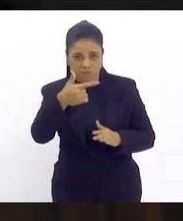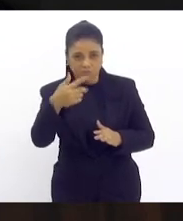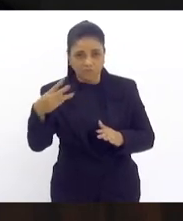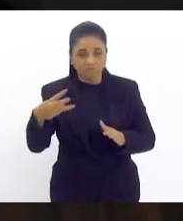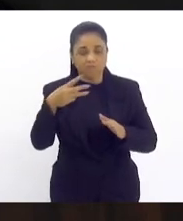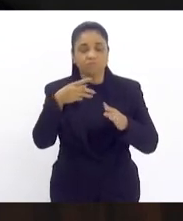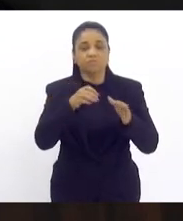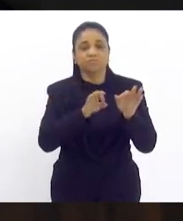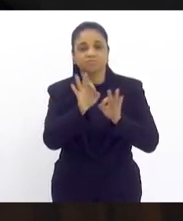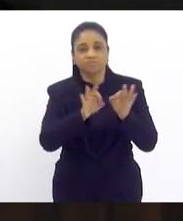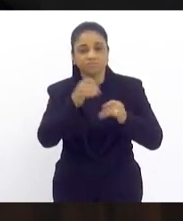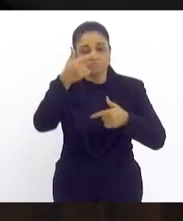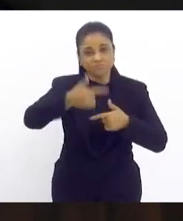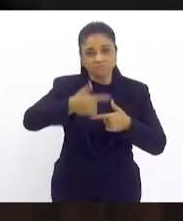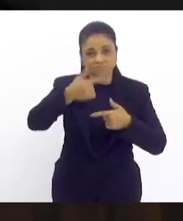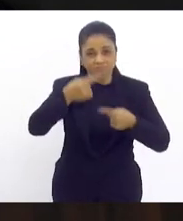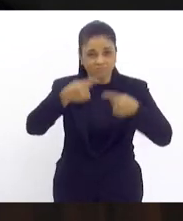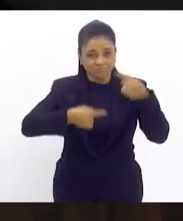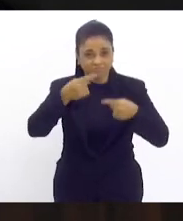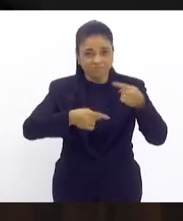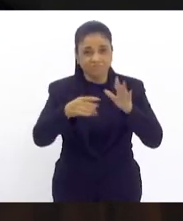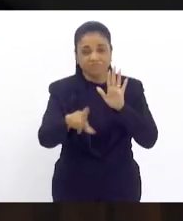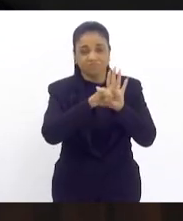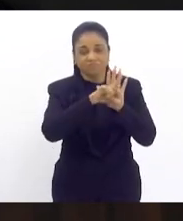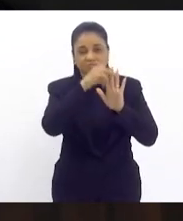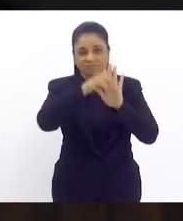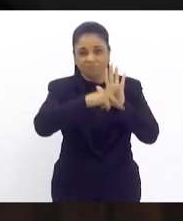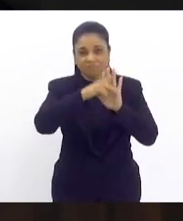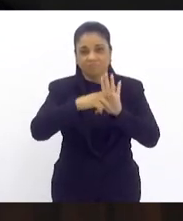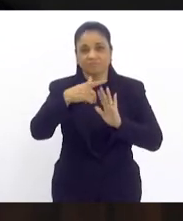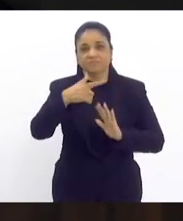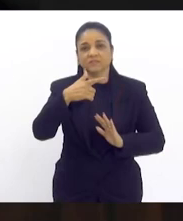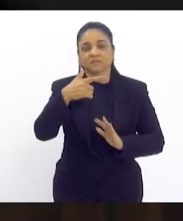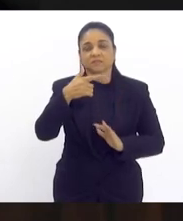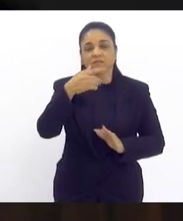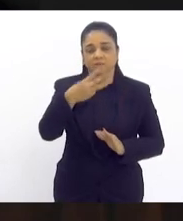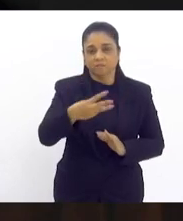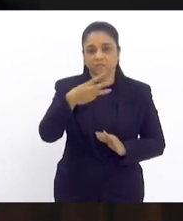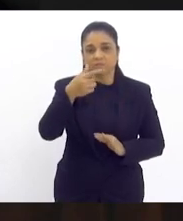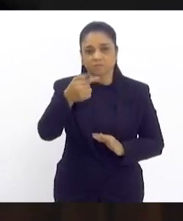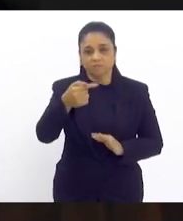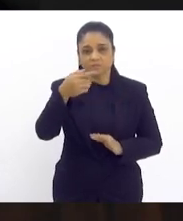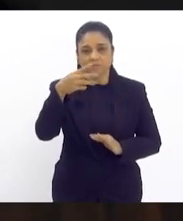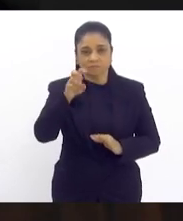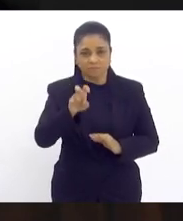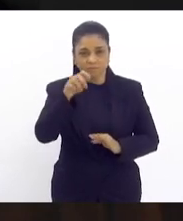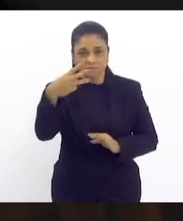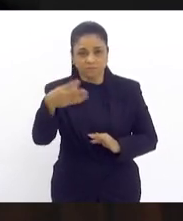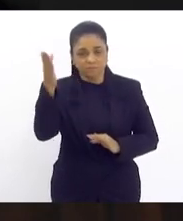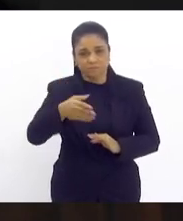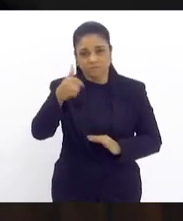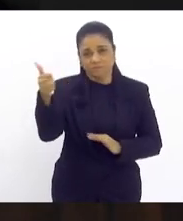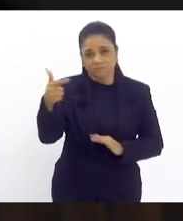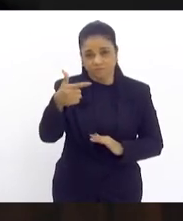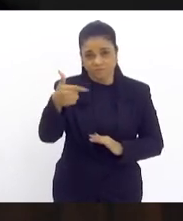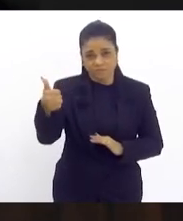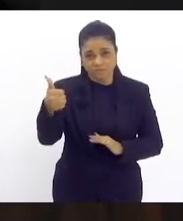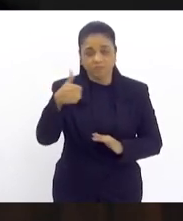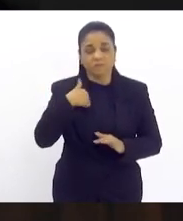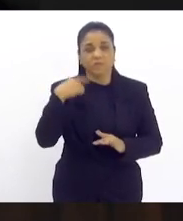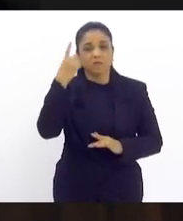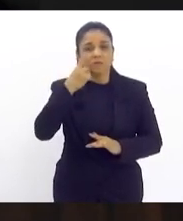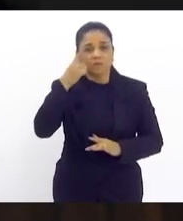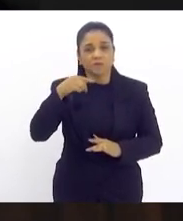ordinária em segunda discussão, projeto de lei número 3.752 de 2021, de autoria do deputado Daniel Librelon,